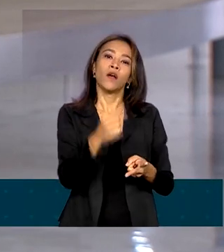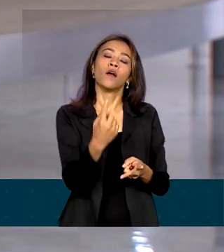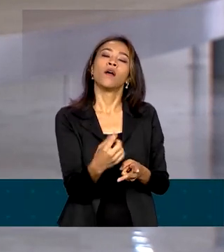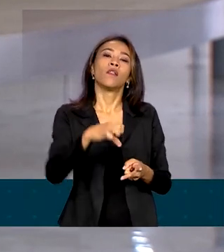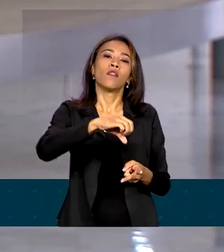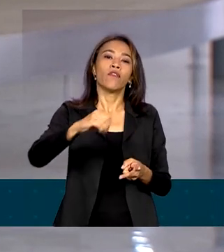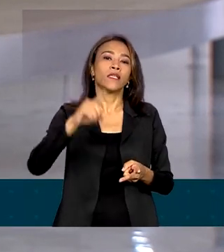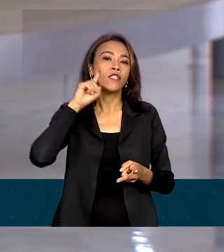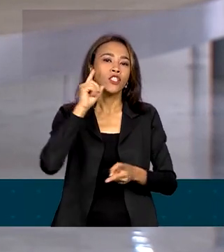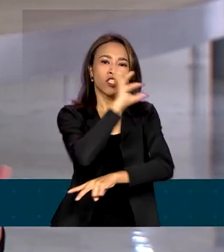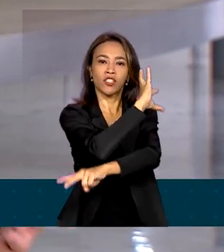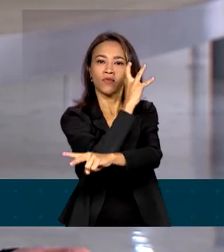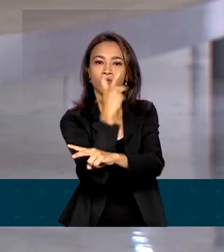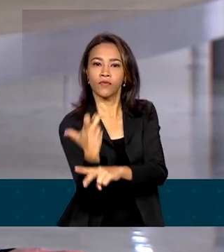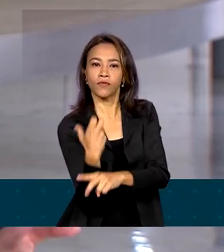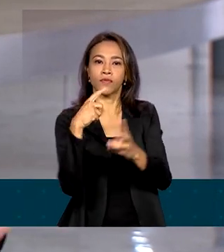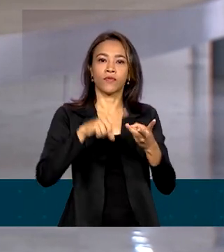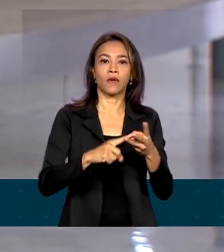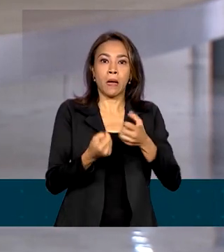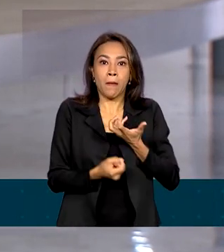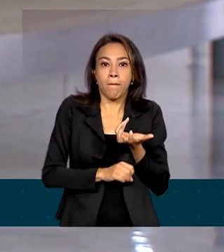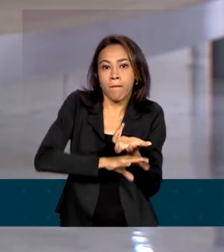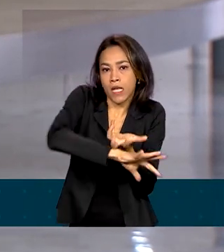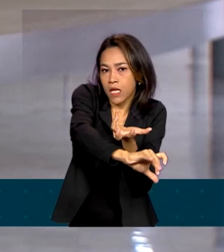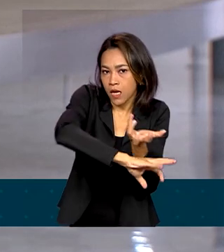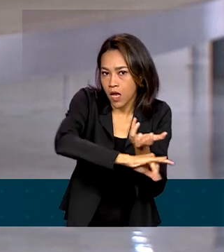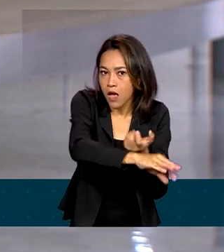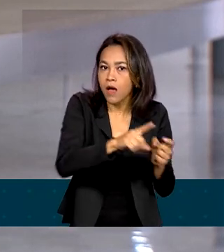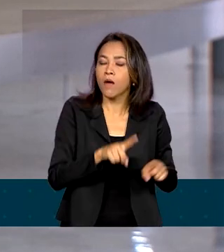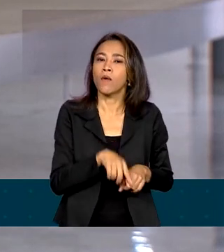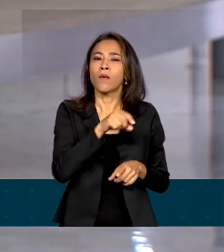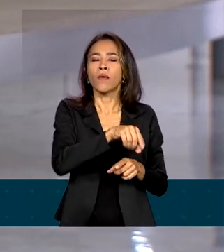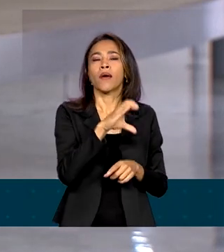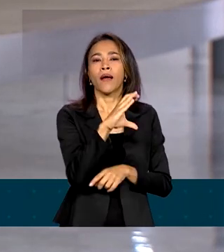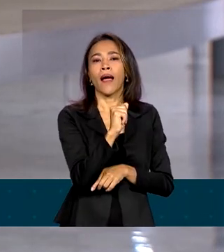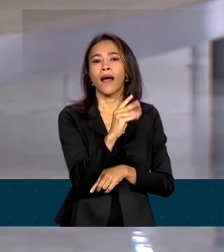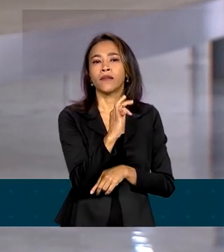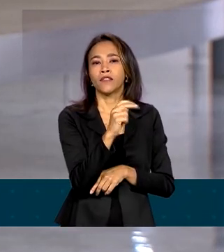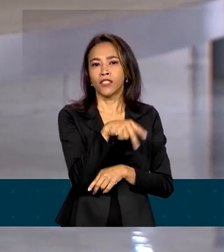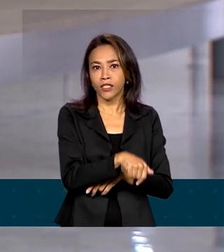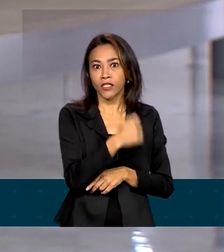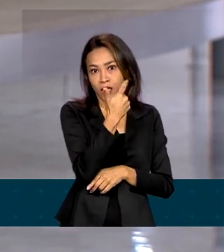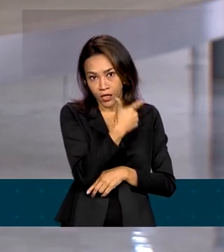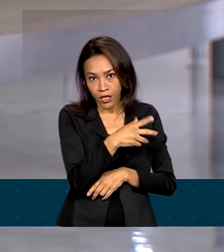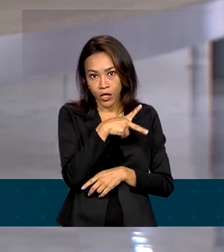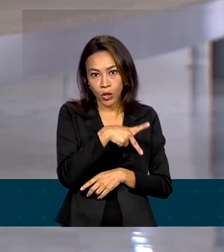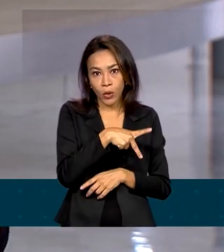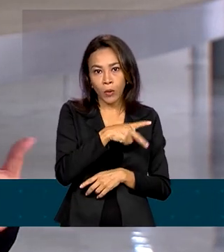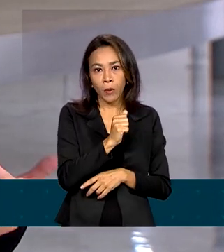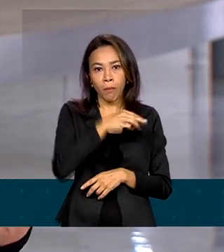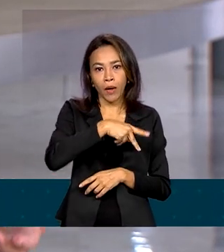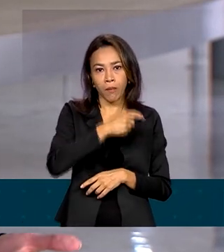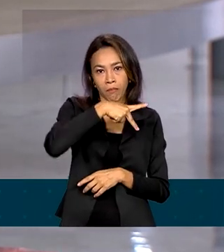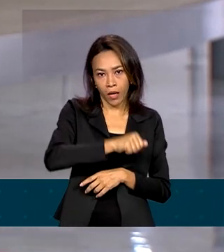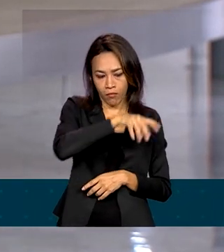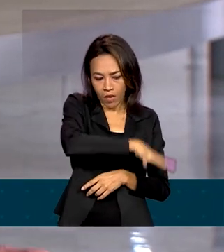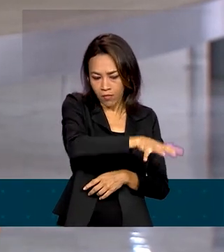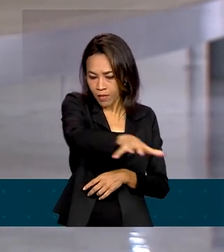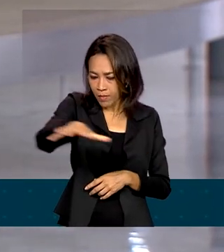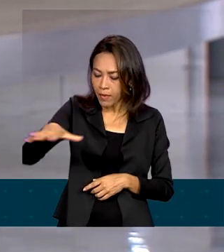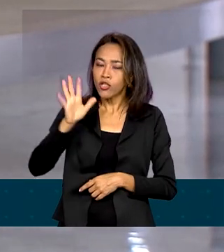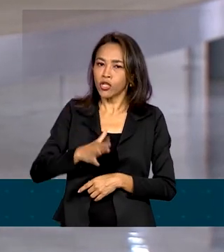Cerrado e, por fim, Pantanal, Caatinga, Mata Atlântica e Pampa. A meta é ter todos os planos setoriais, já em